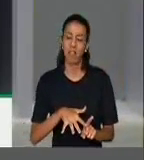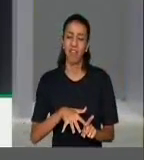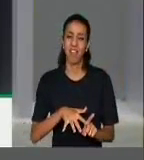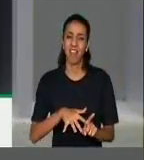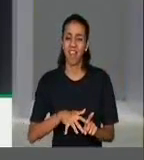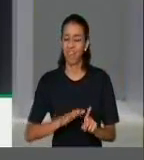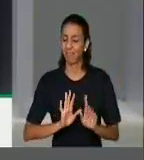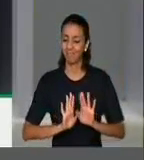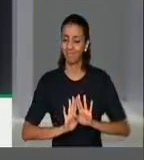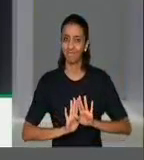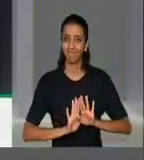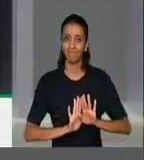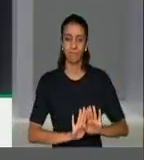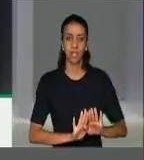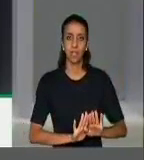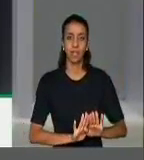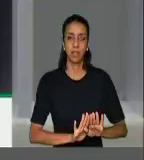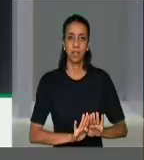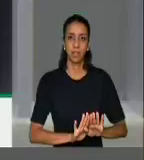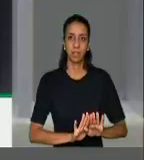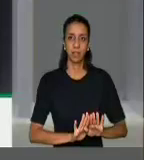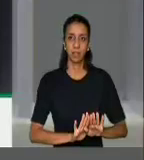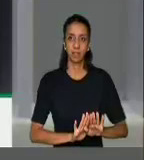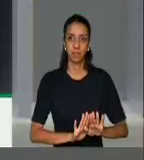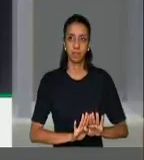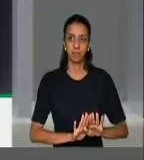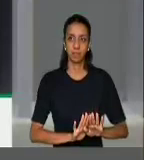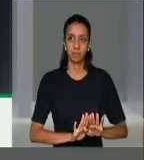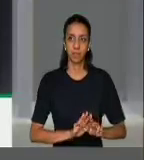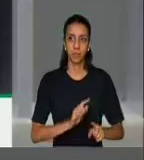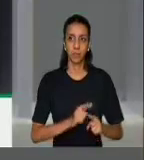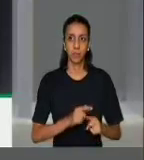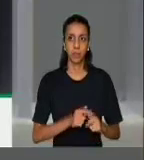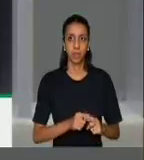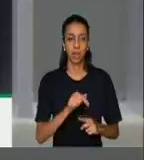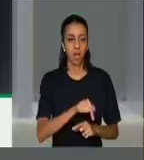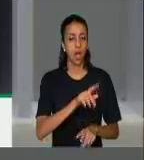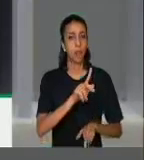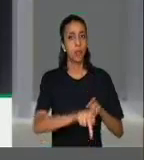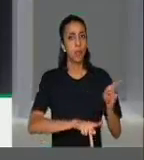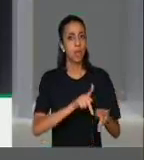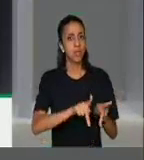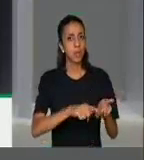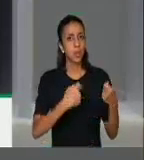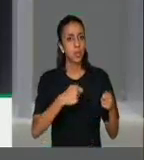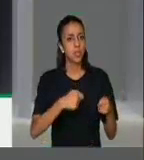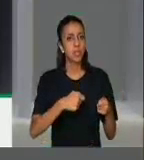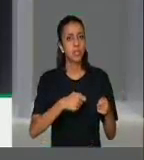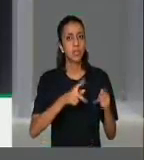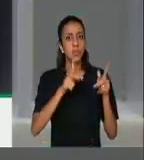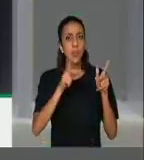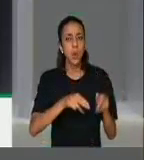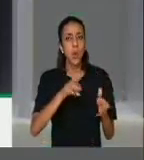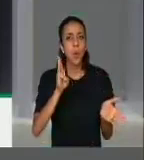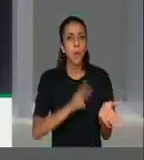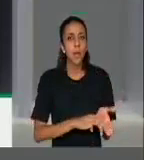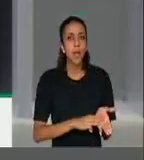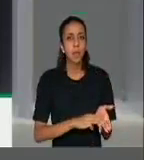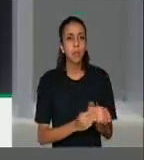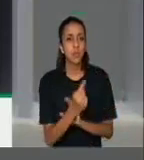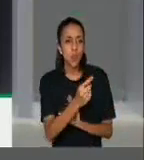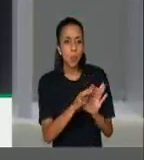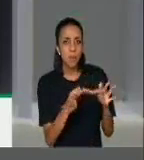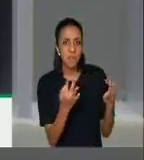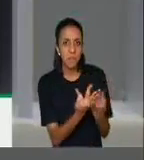recusem considerar toda a população como membro de uma única família, estaremos, de fato,